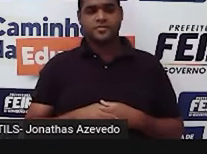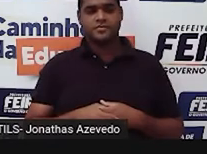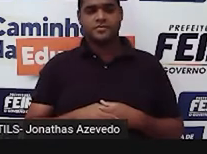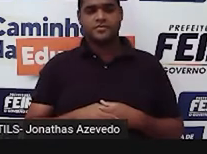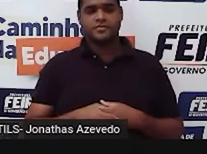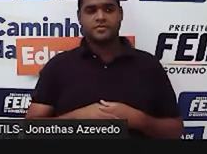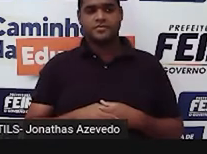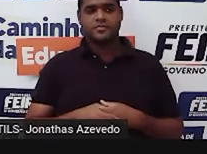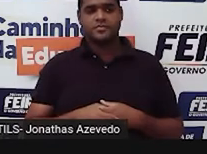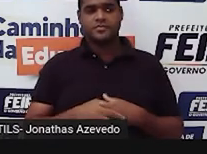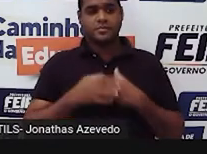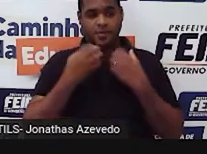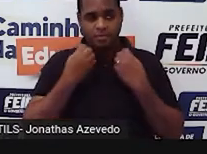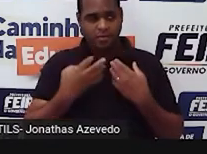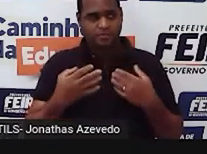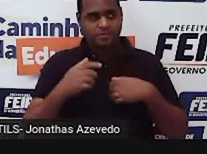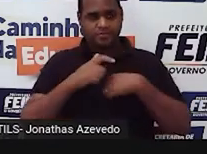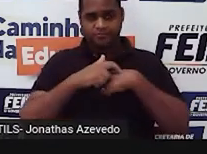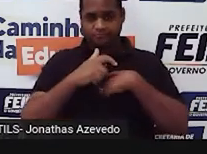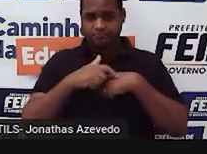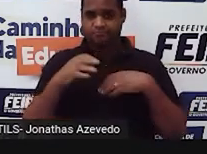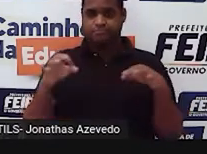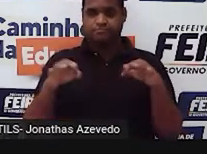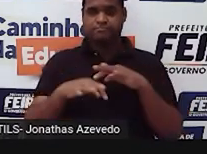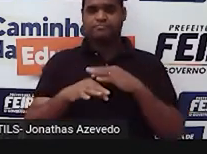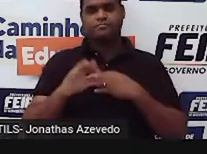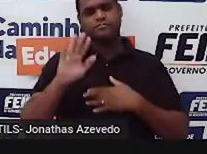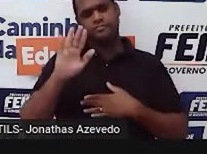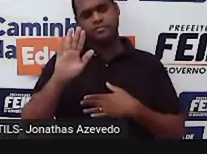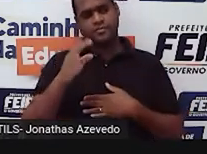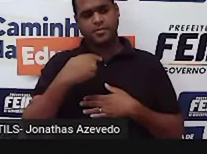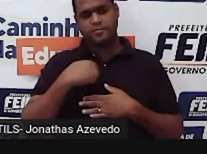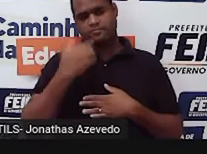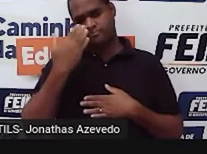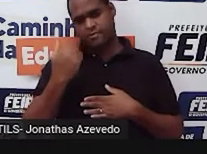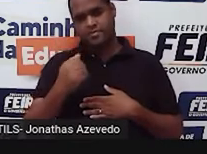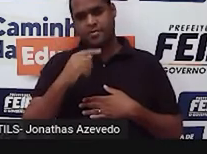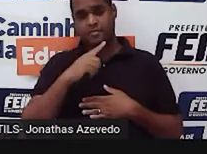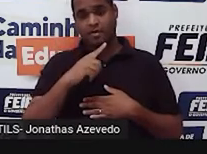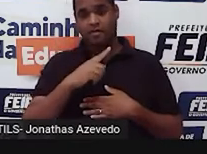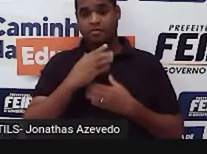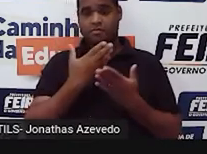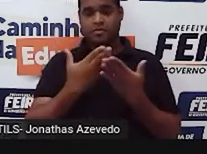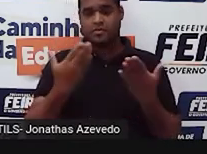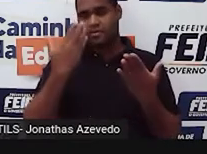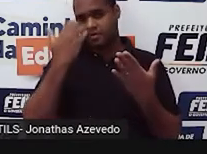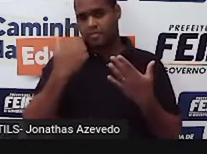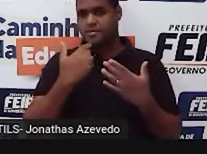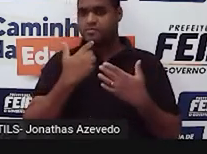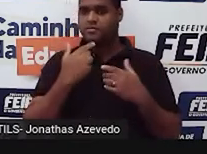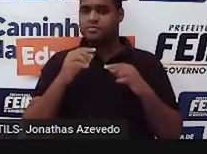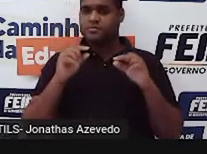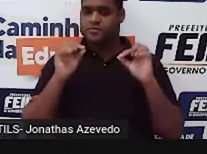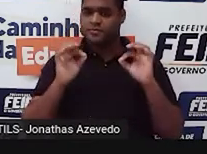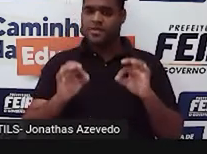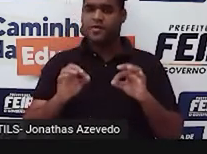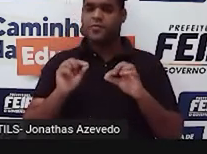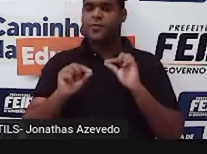Bom, acabou o tempo, né? Mas eu sei que você disse que é